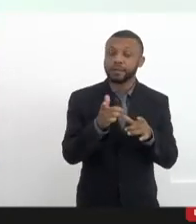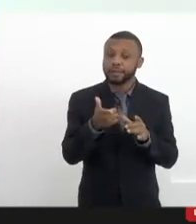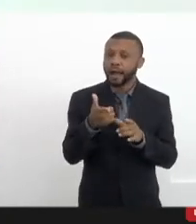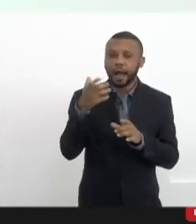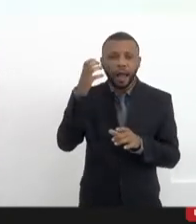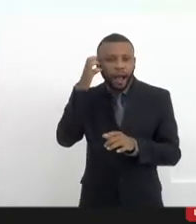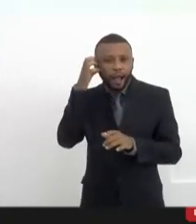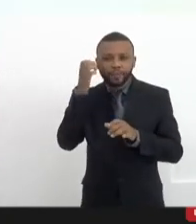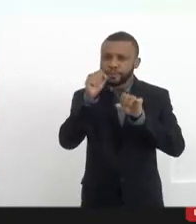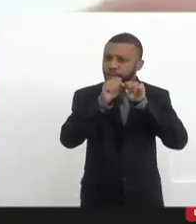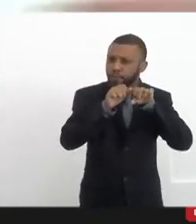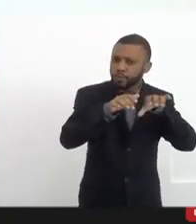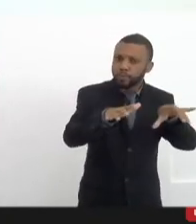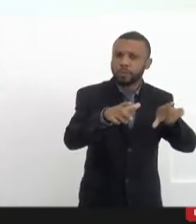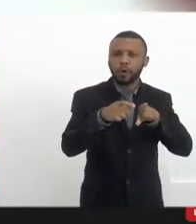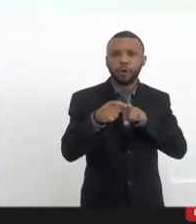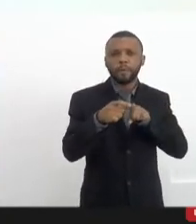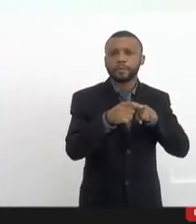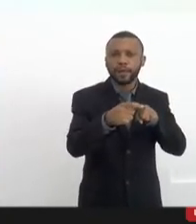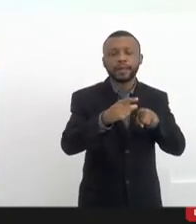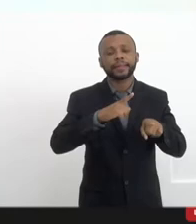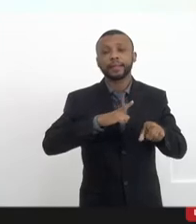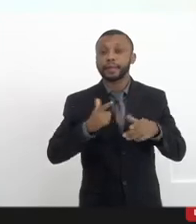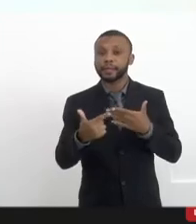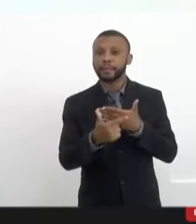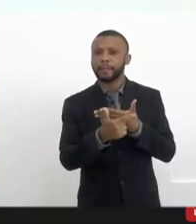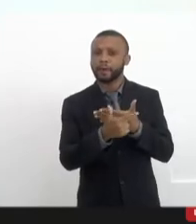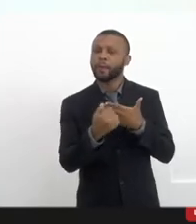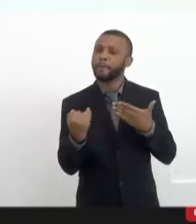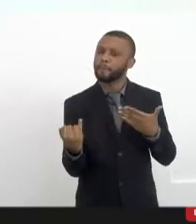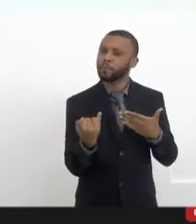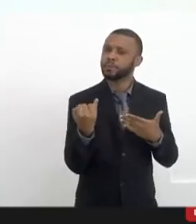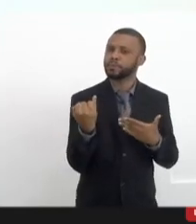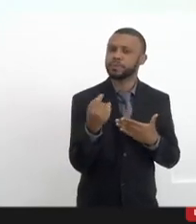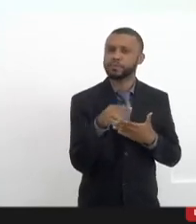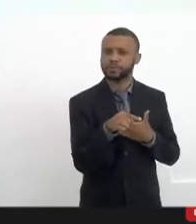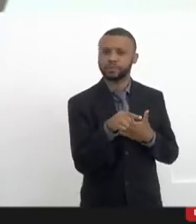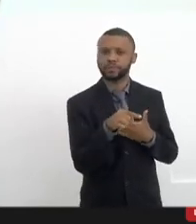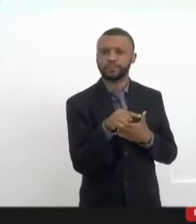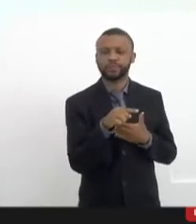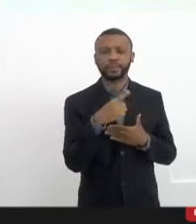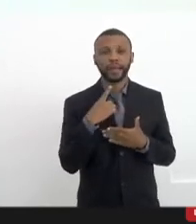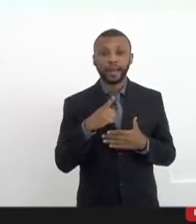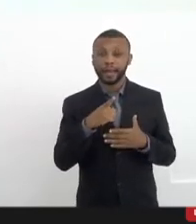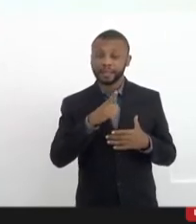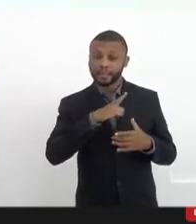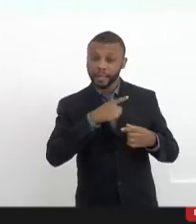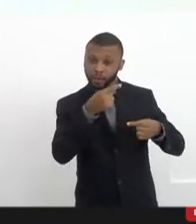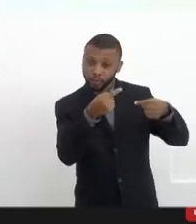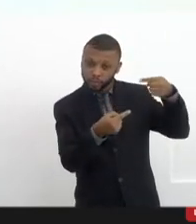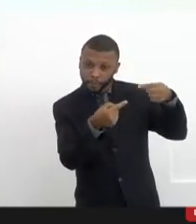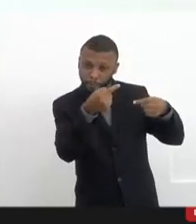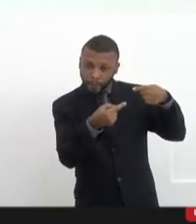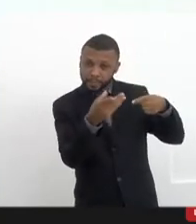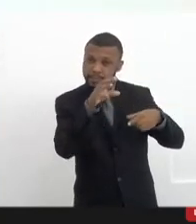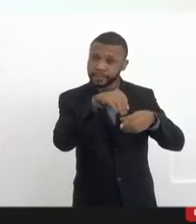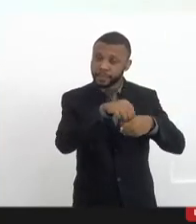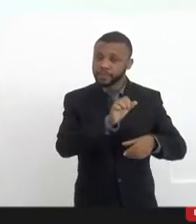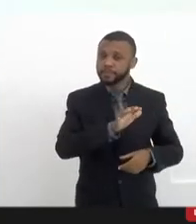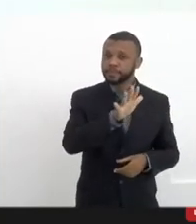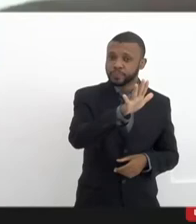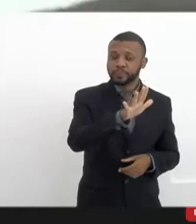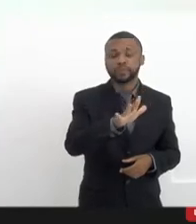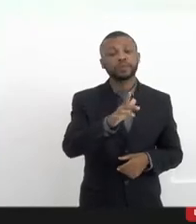a radiodifusão comunitária tem esse papel extraordinário, que é, além de fazer o debate nas comunidades e onde tem,